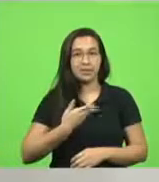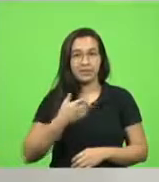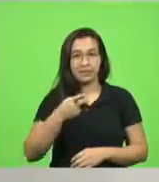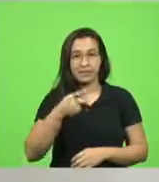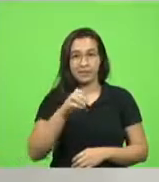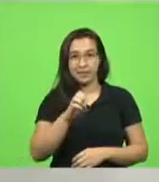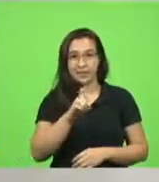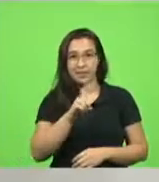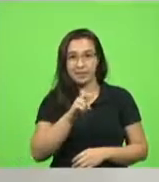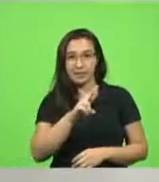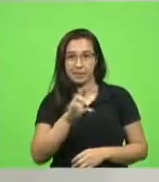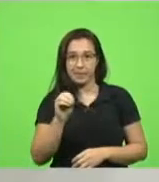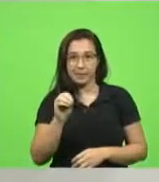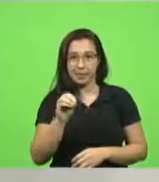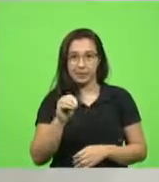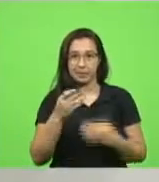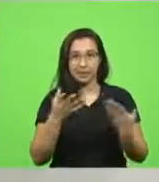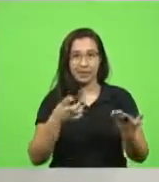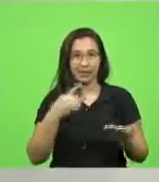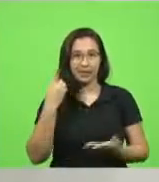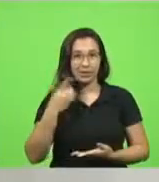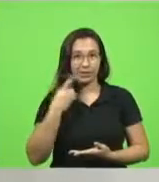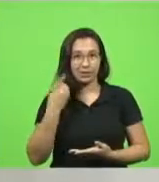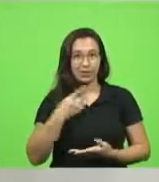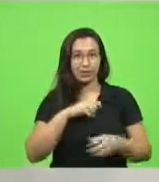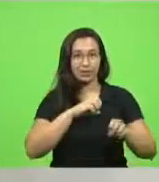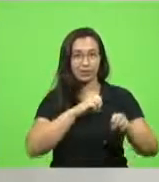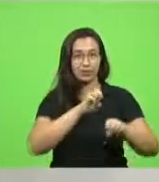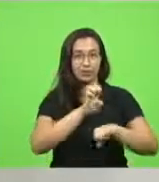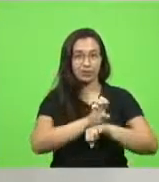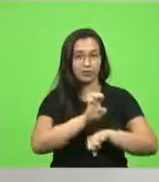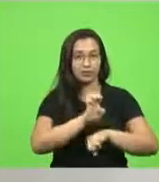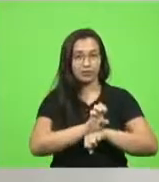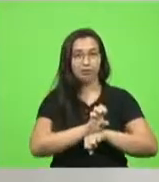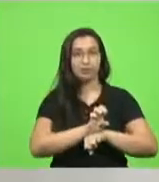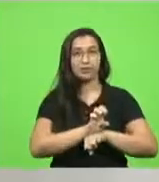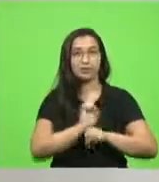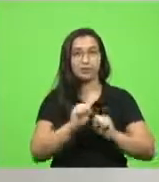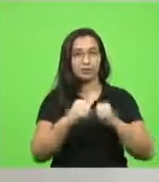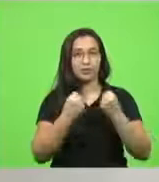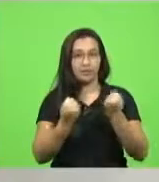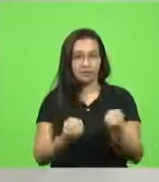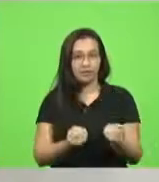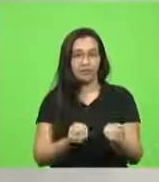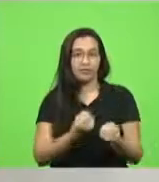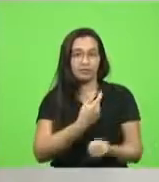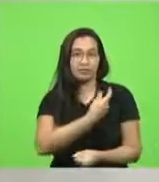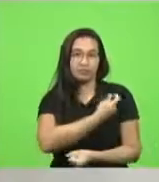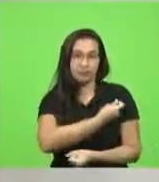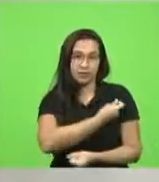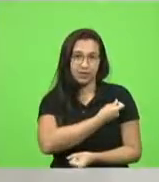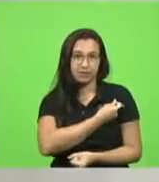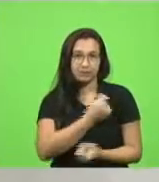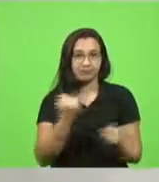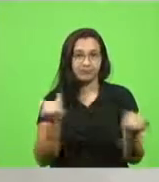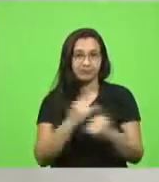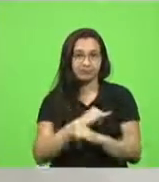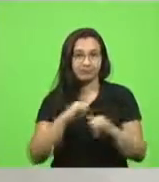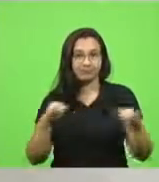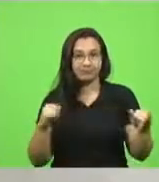estadual, e agora deputado federal, professor, em defesa da vacinação e trouxe uma notícia positiva.